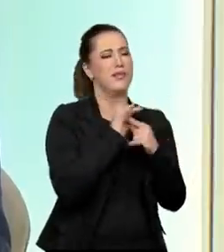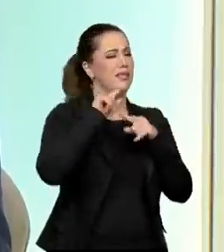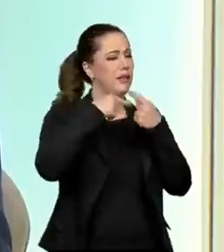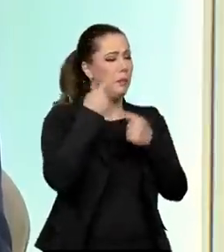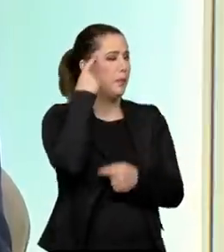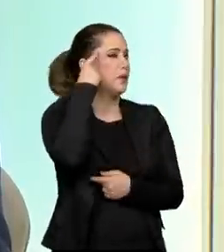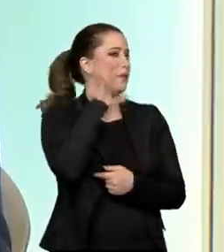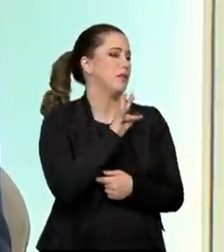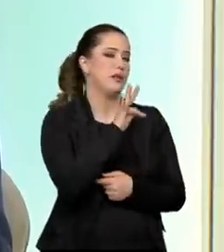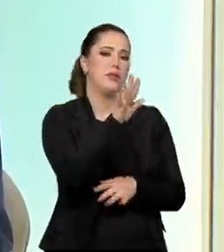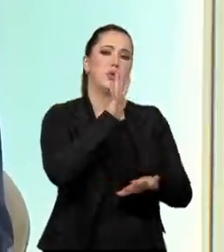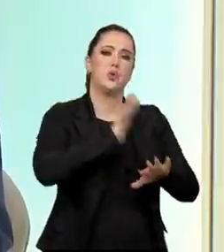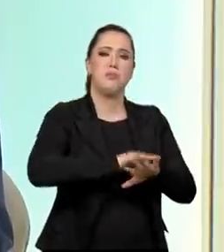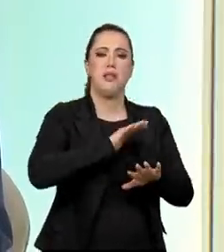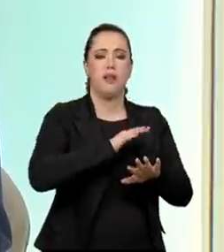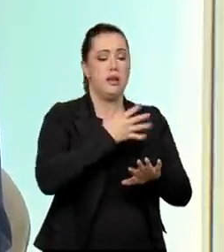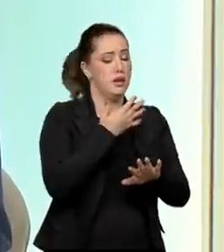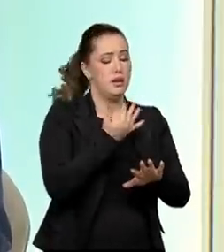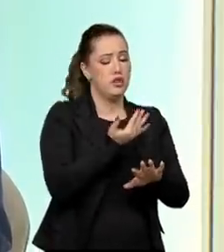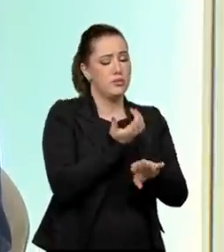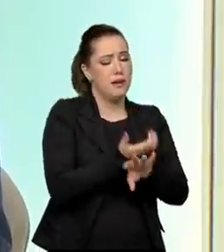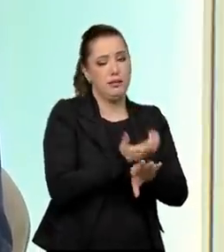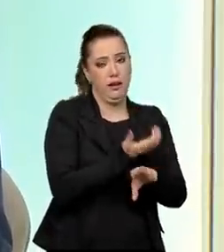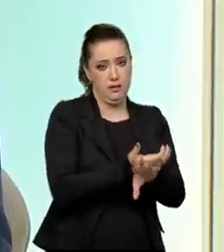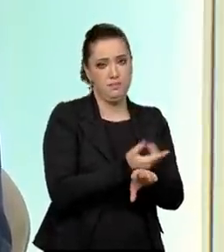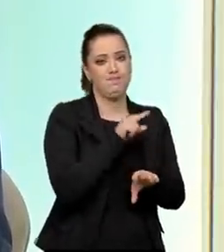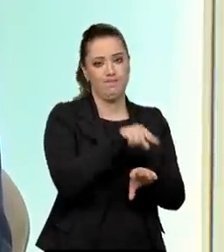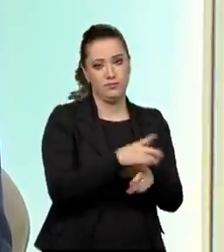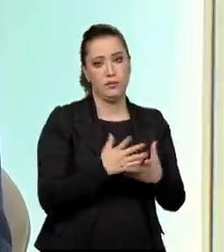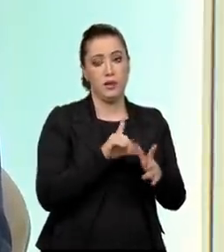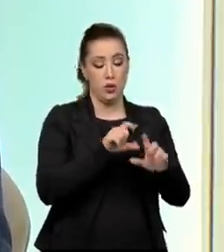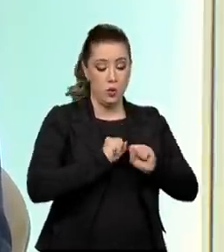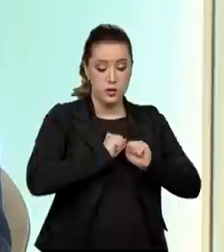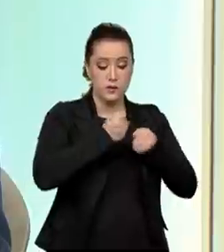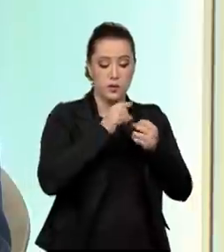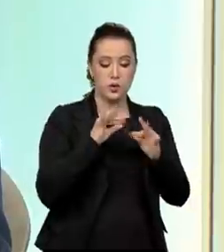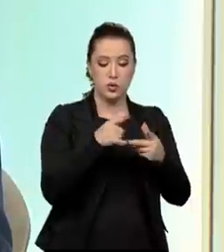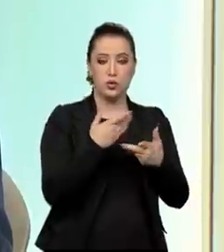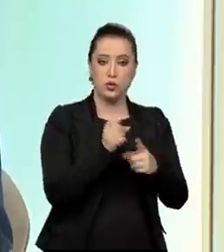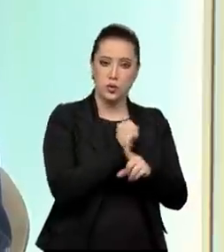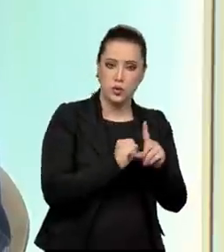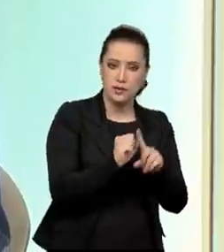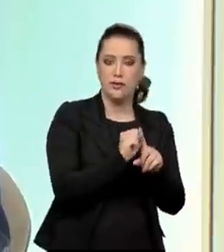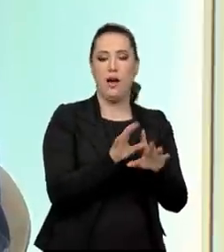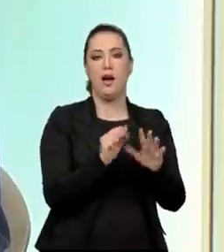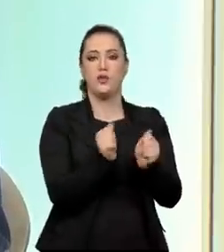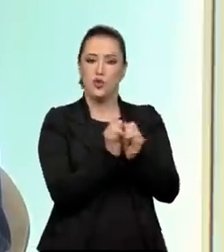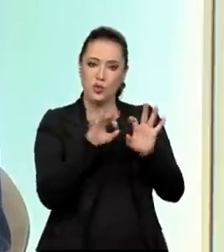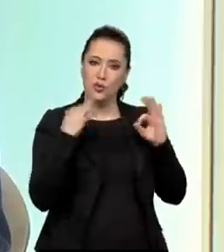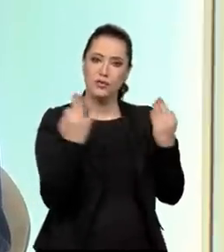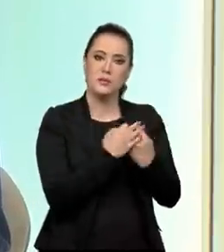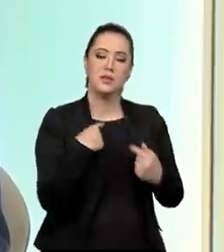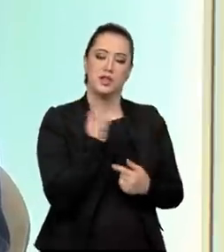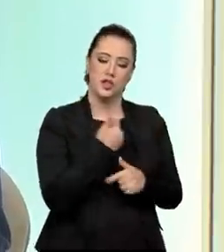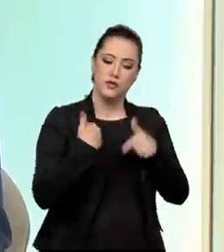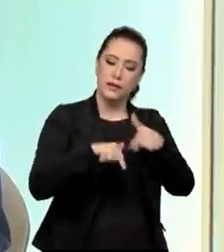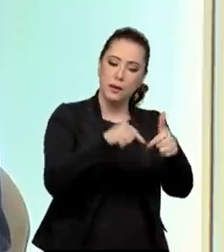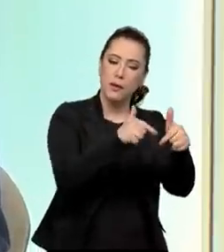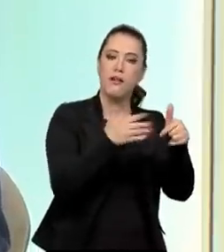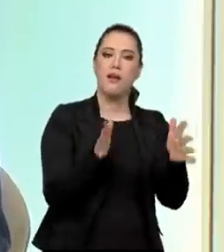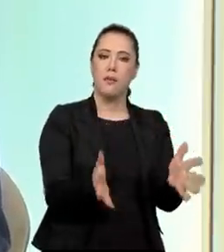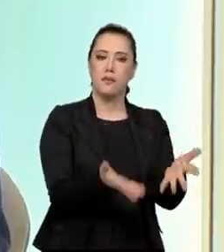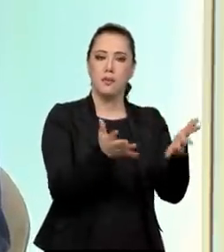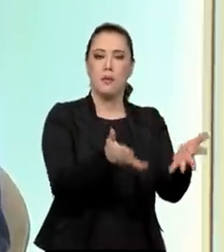eventualmente, de conteúdos mesmo. Mas, assim, com o empenho de todos, das famílias, da sociedade, a gente vai trabalhar para recuperar isso no prazo